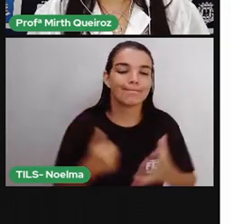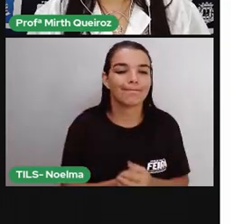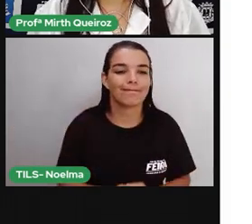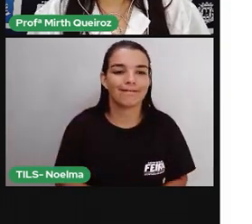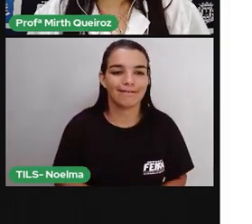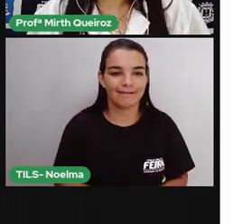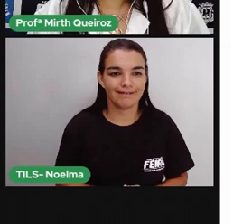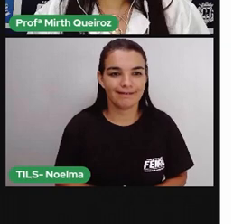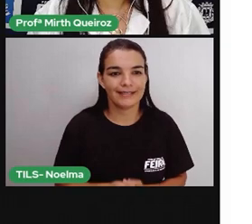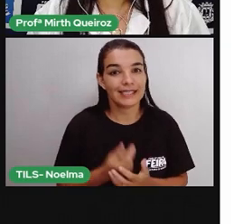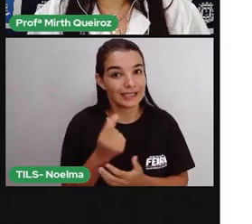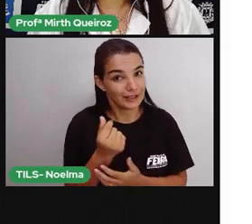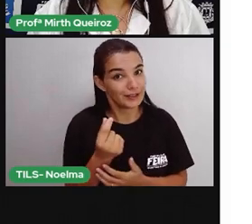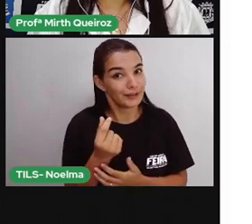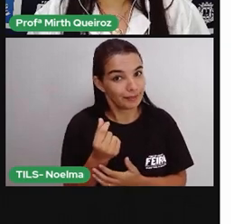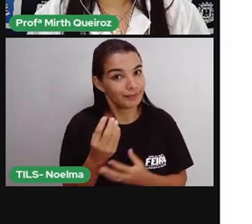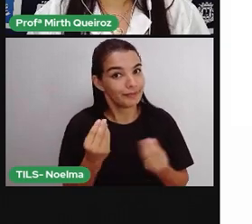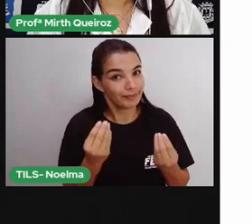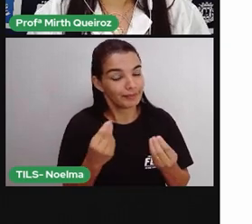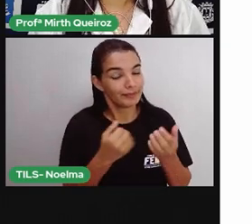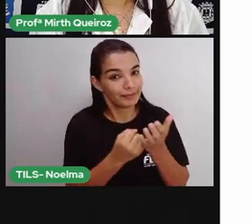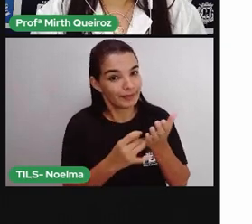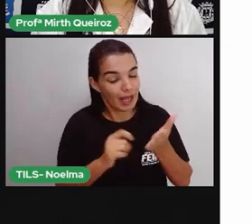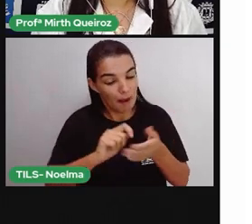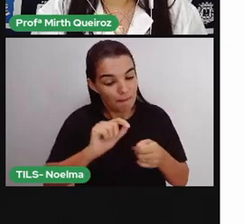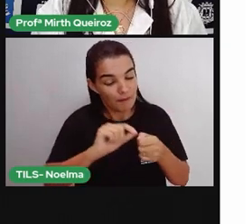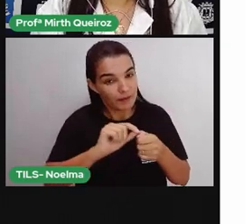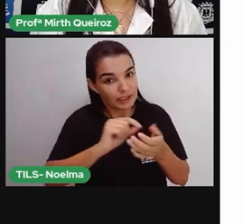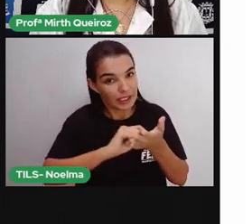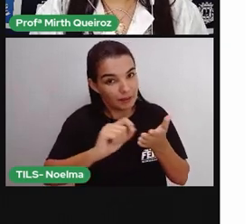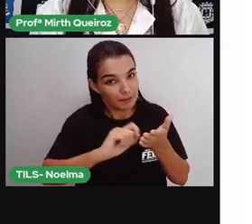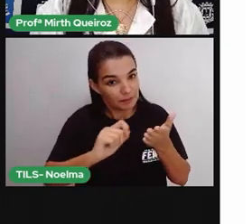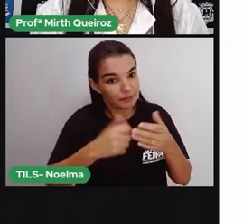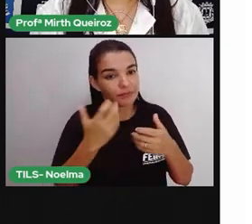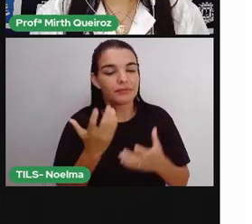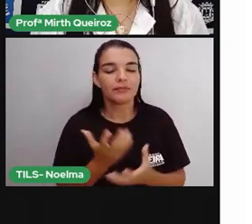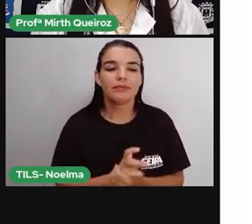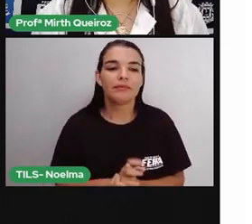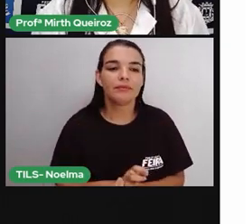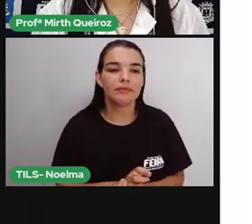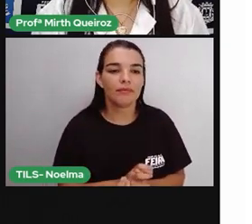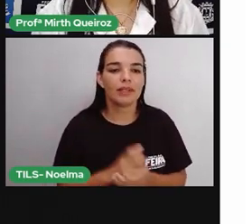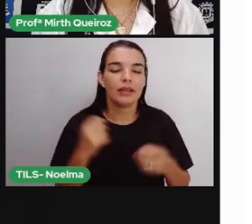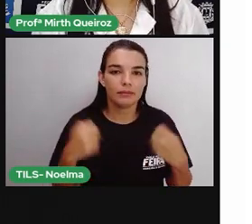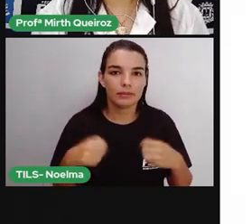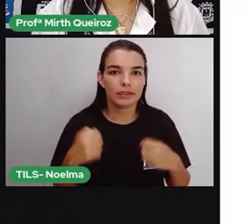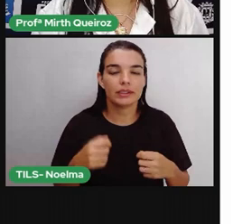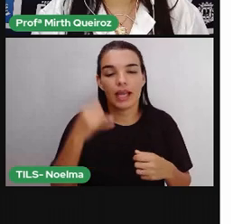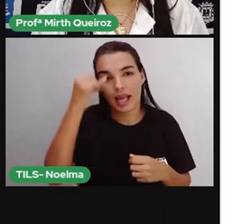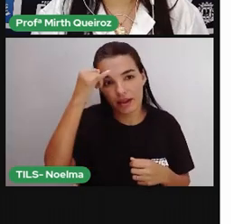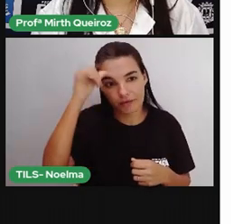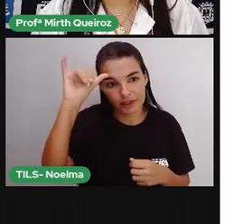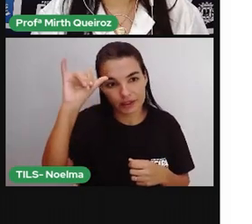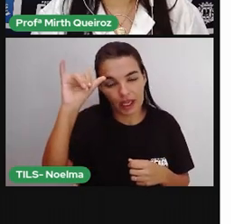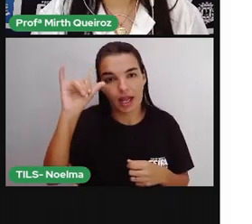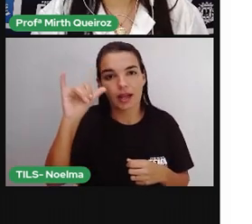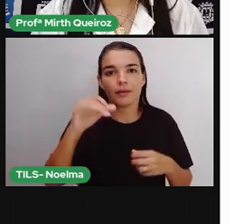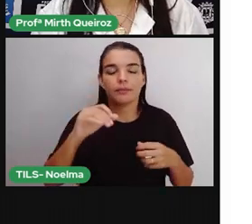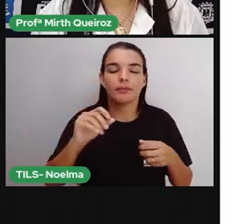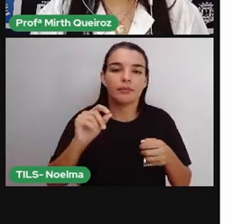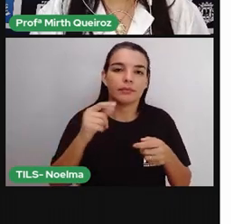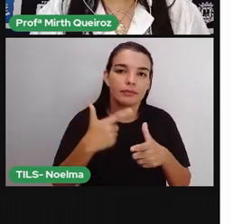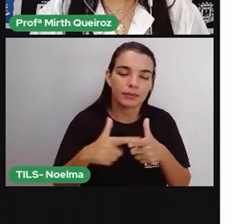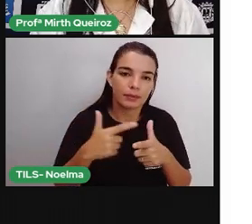leva dinheiro, né? Custa dinheiro também para poder fabricar isso aí. Então, a gente tem que fazer o possível para a gente tentar preservar essas